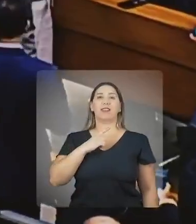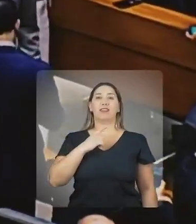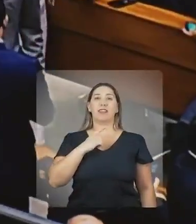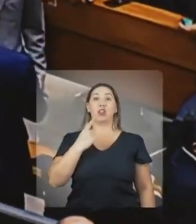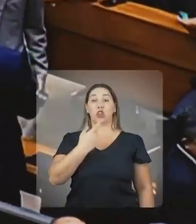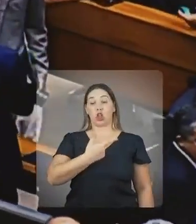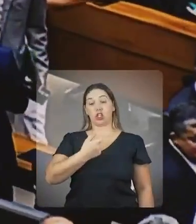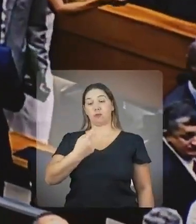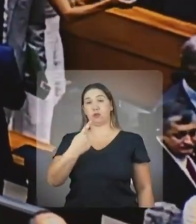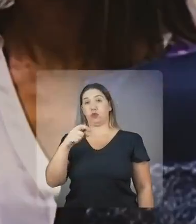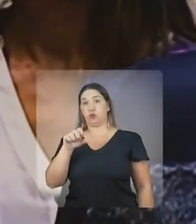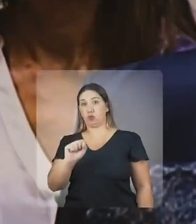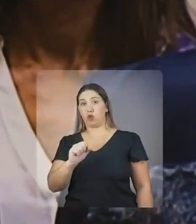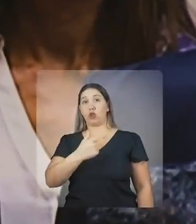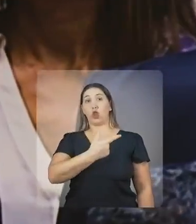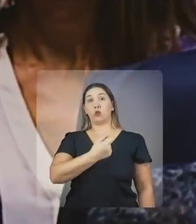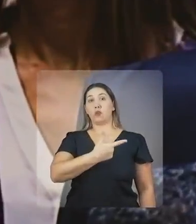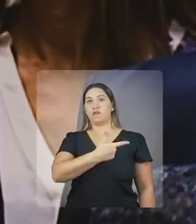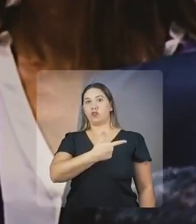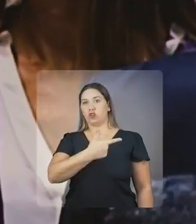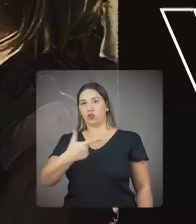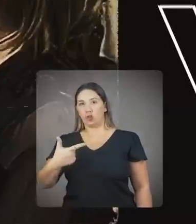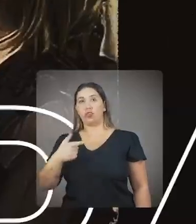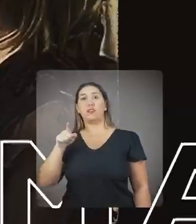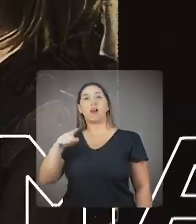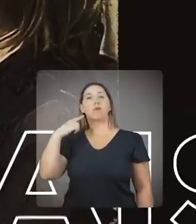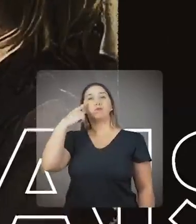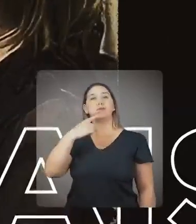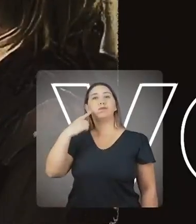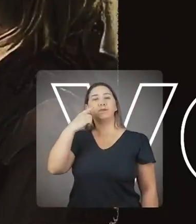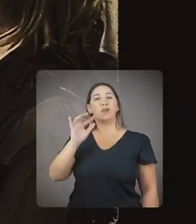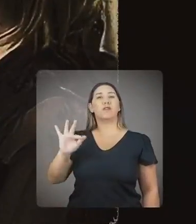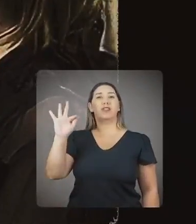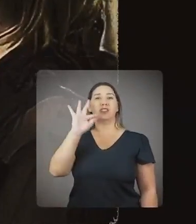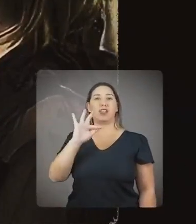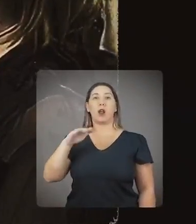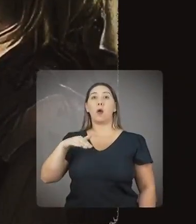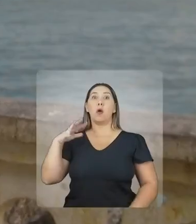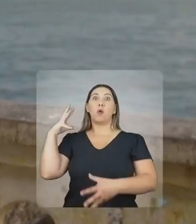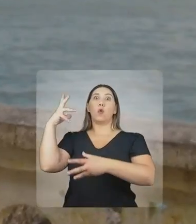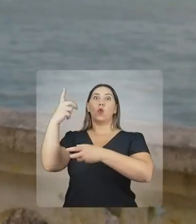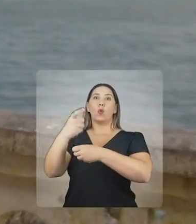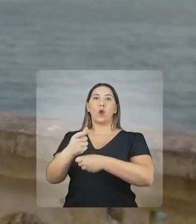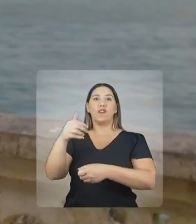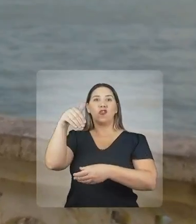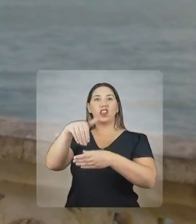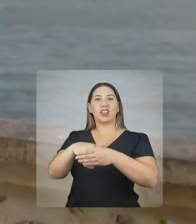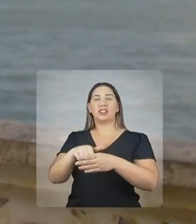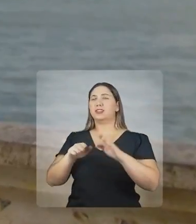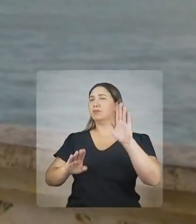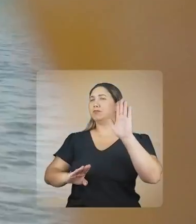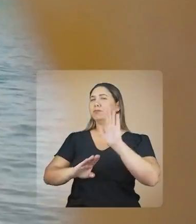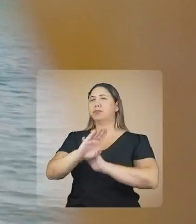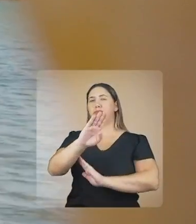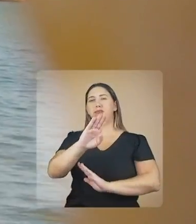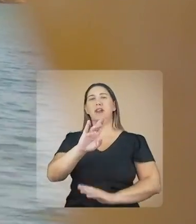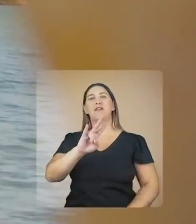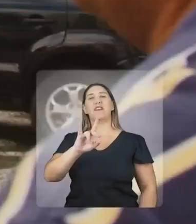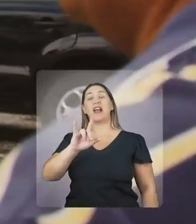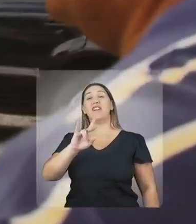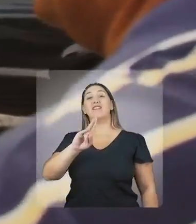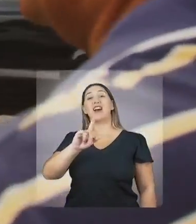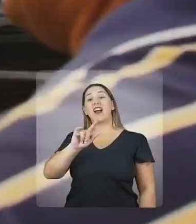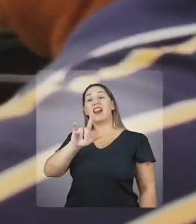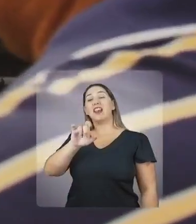2018 e reeleita em 2022. Foi a deputada mais votada de toda a Baixada Santista e Vale do